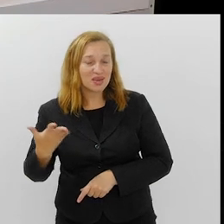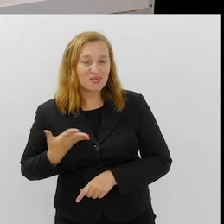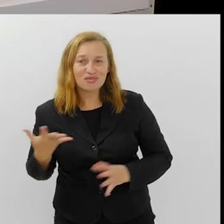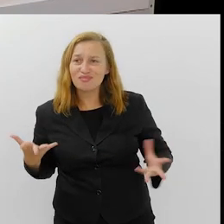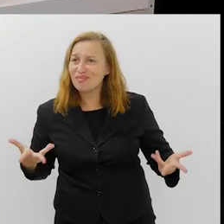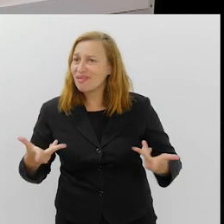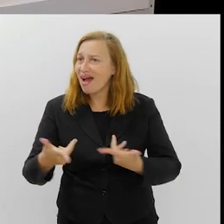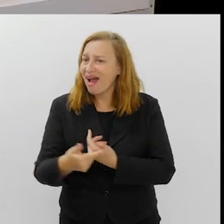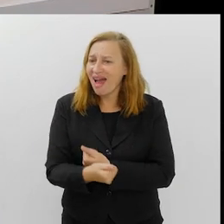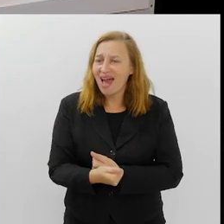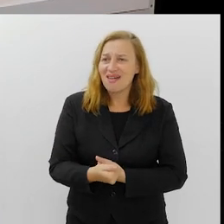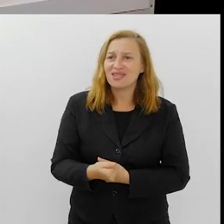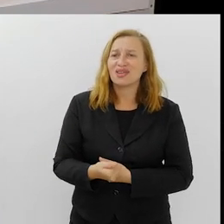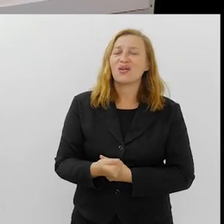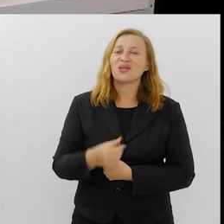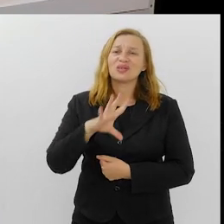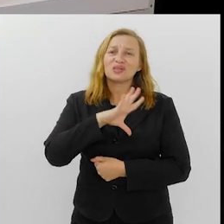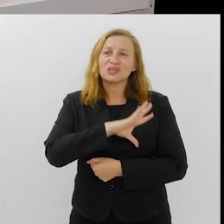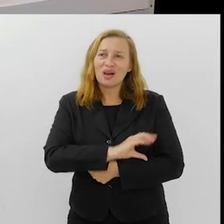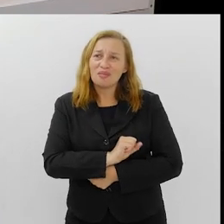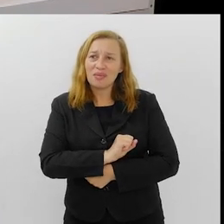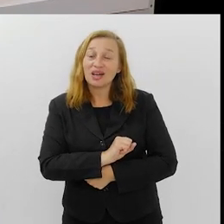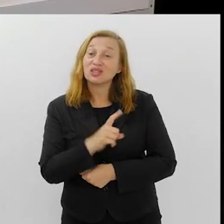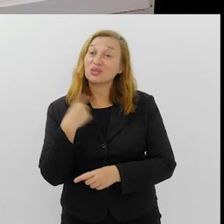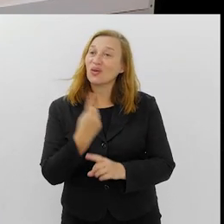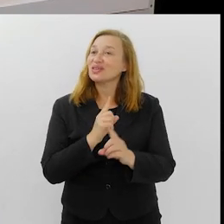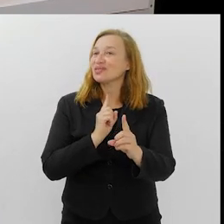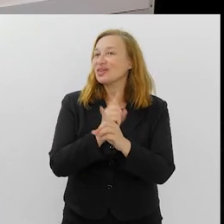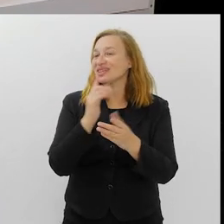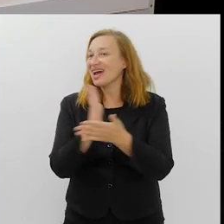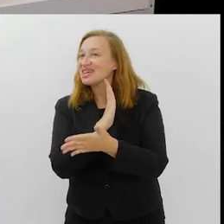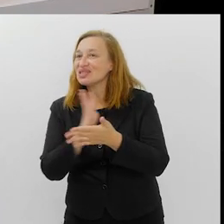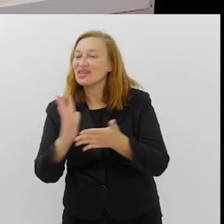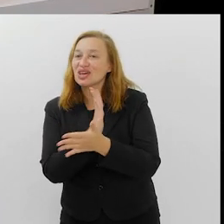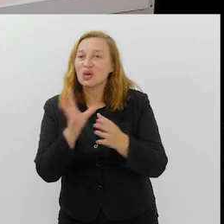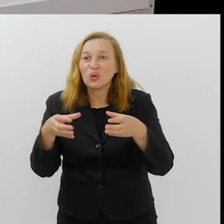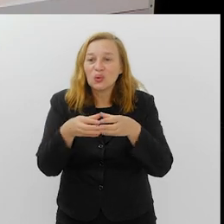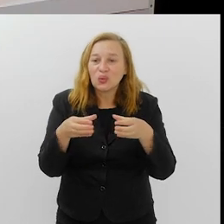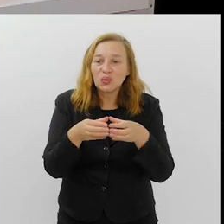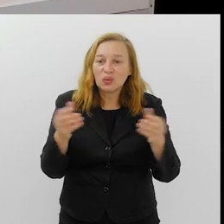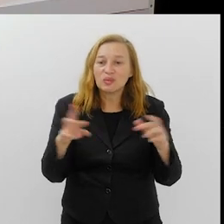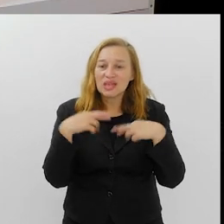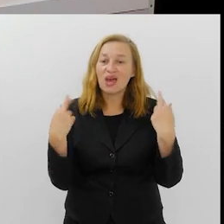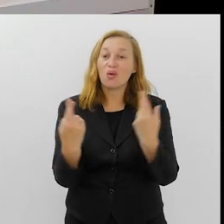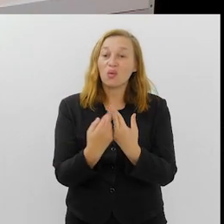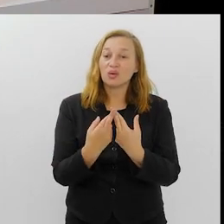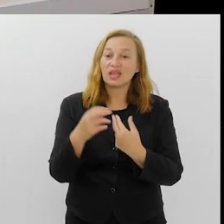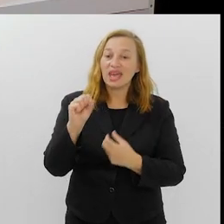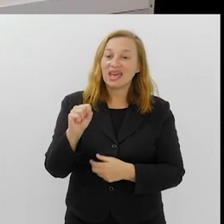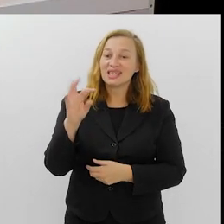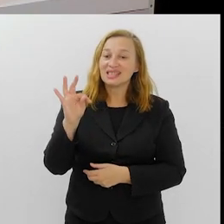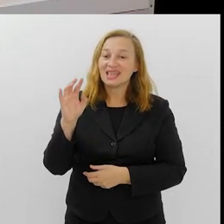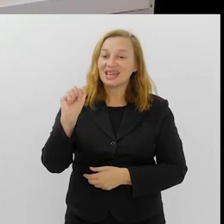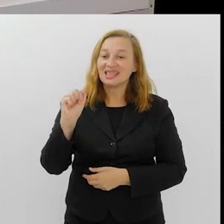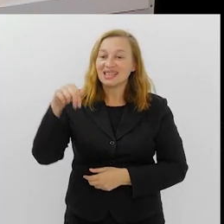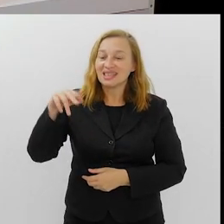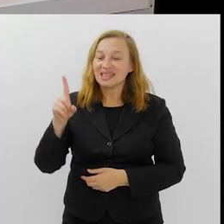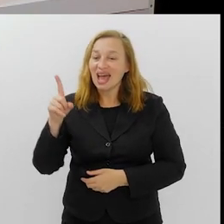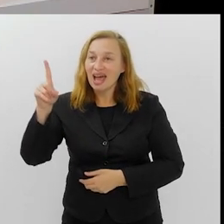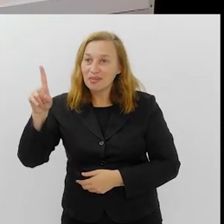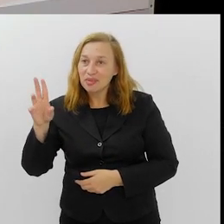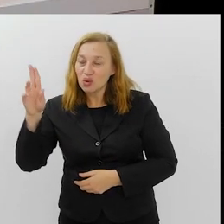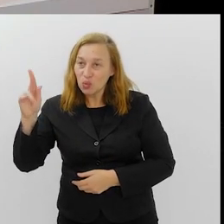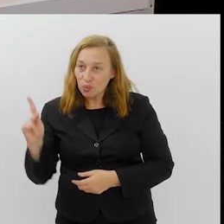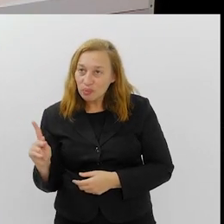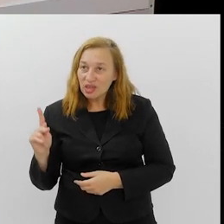queridos, nossa, a gente se encontra, de vez em quando, o grupo do estandarte de ouro, a gente faz